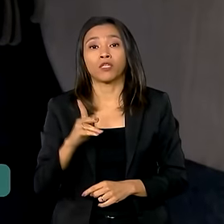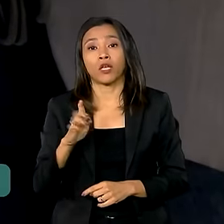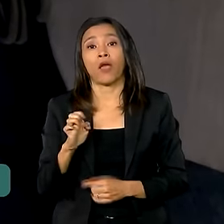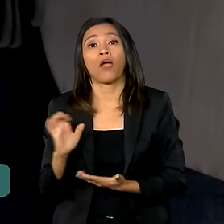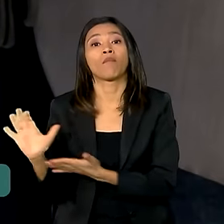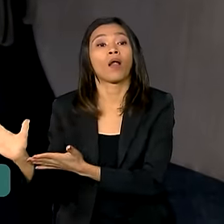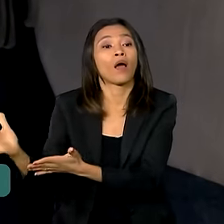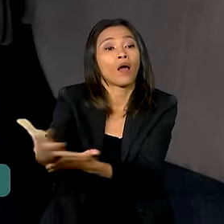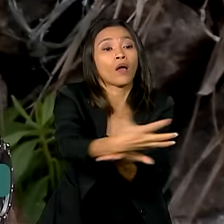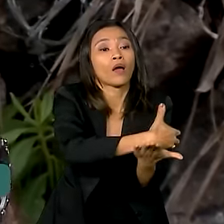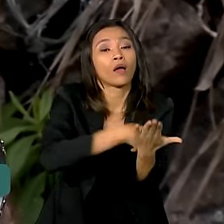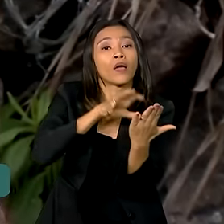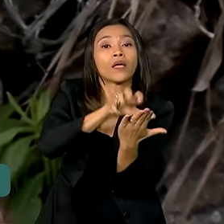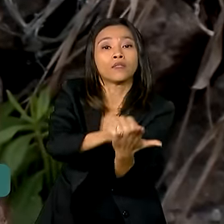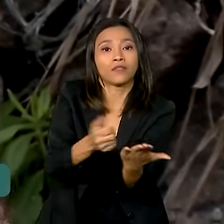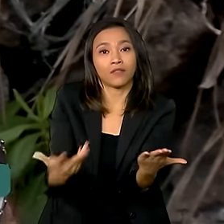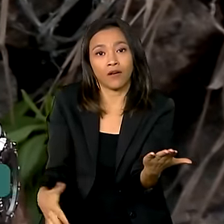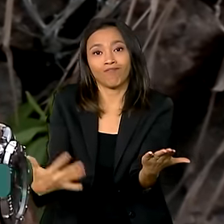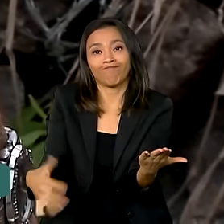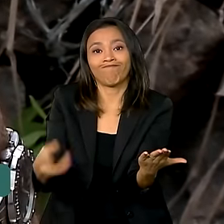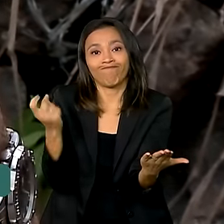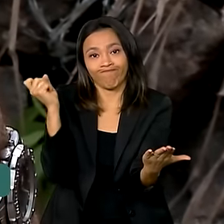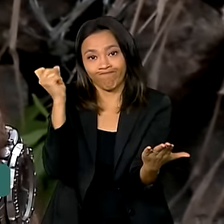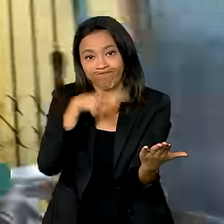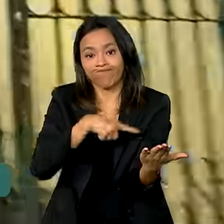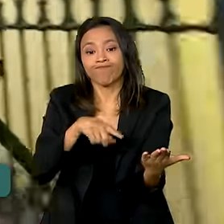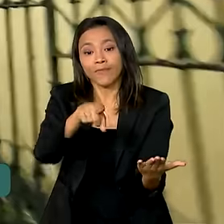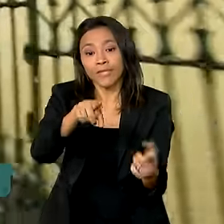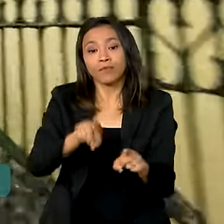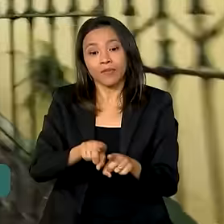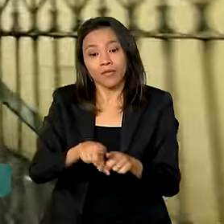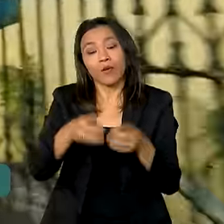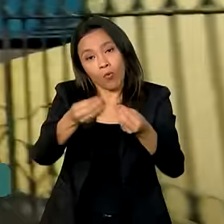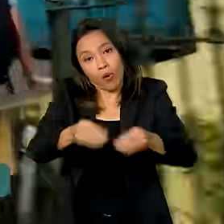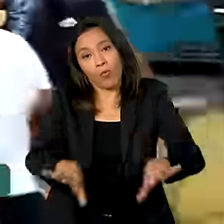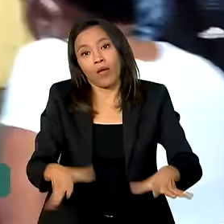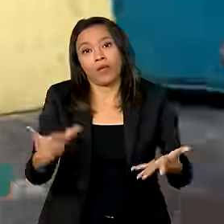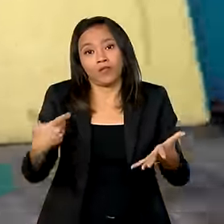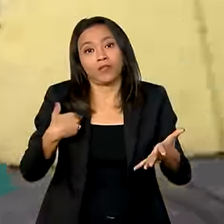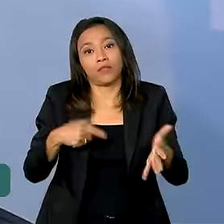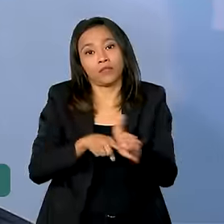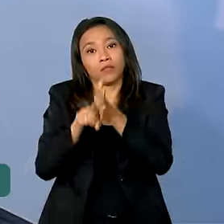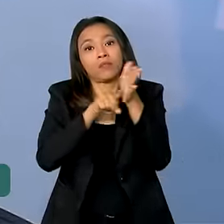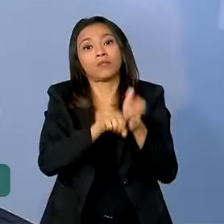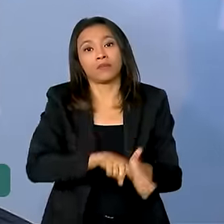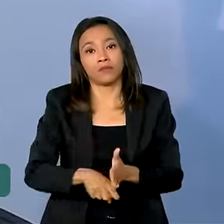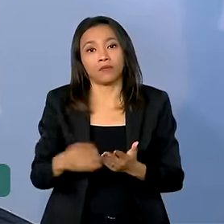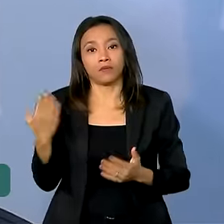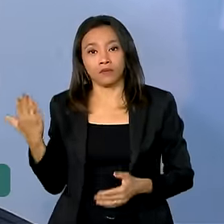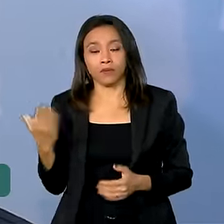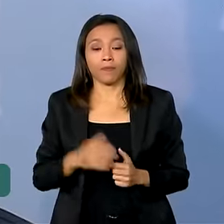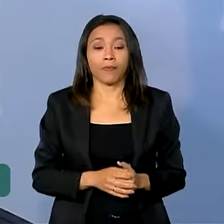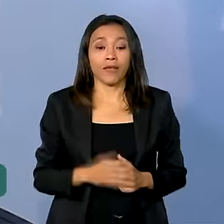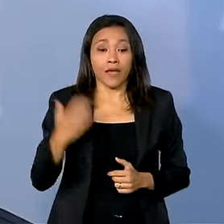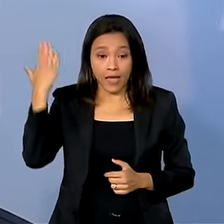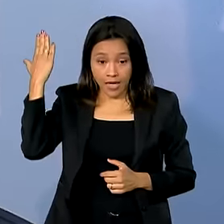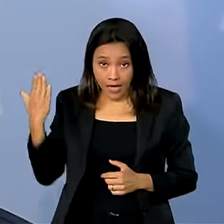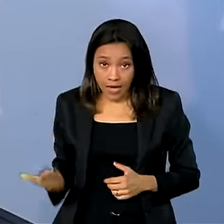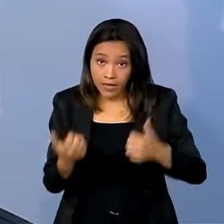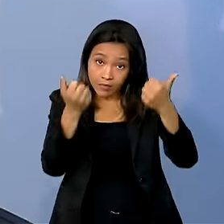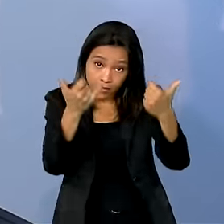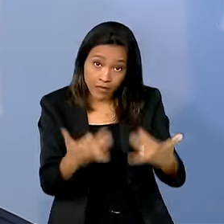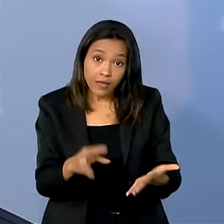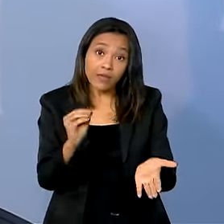mapeamento correto das comunidades, comprometendo a eficácia desses processos. Então, essa ausência de endereçamento